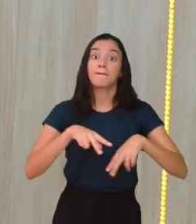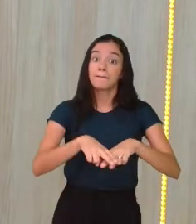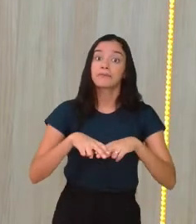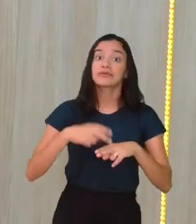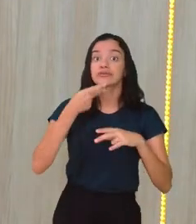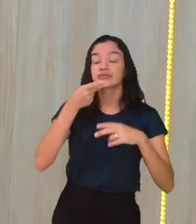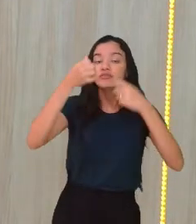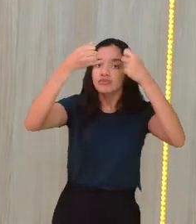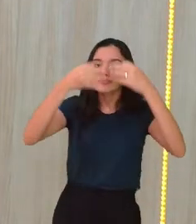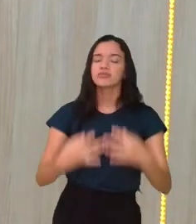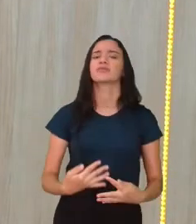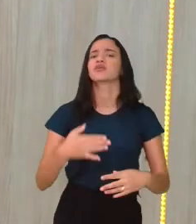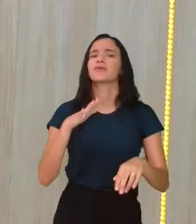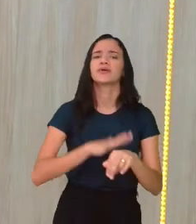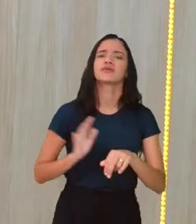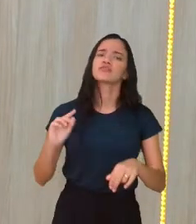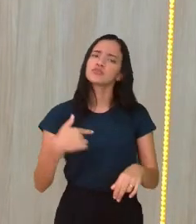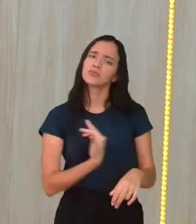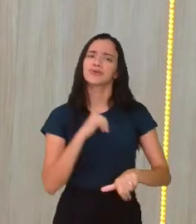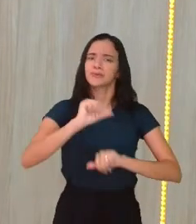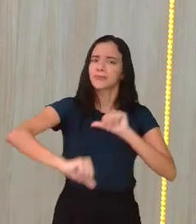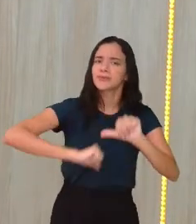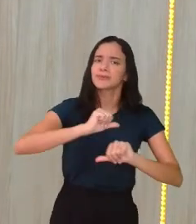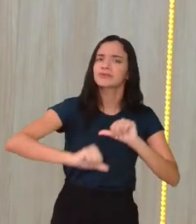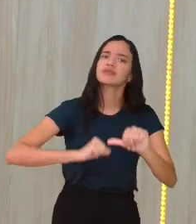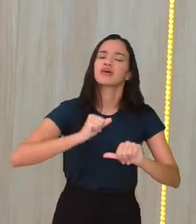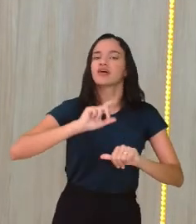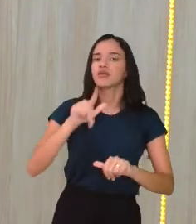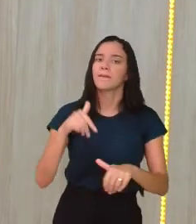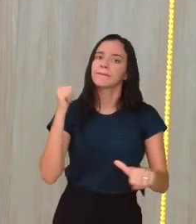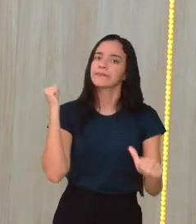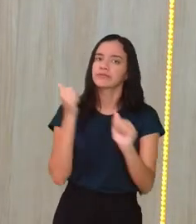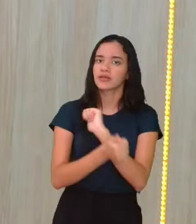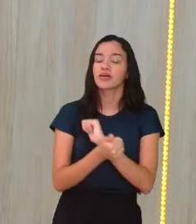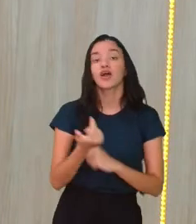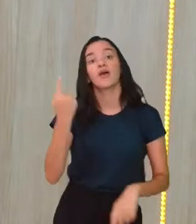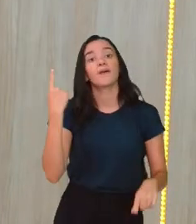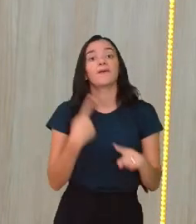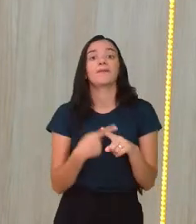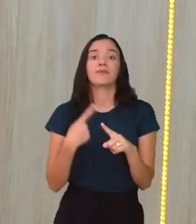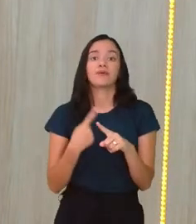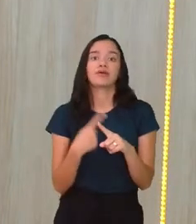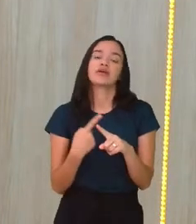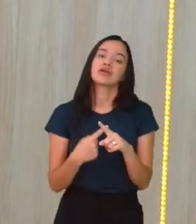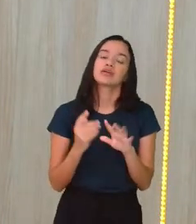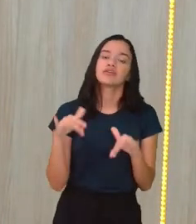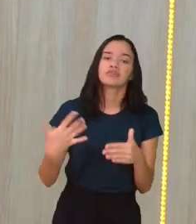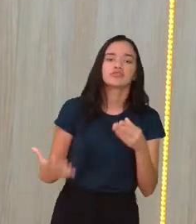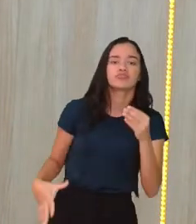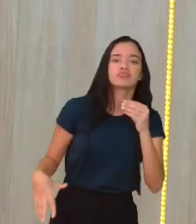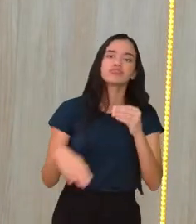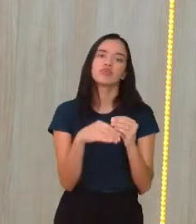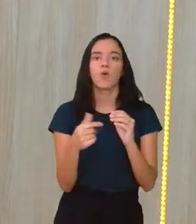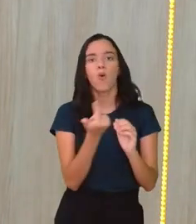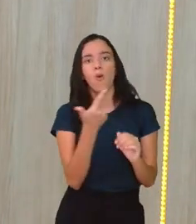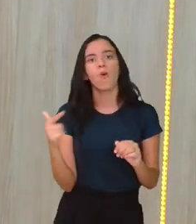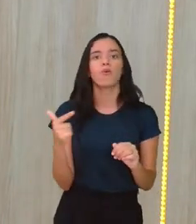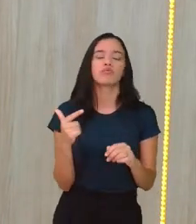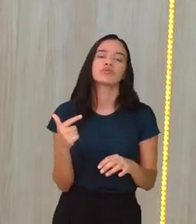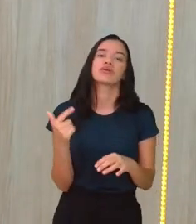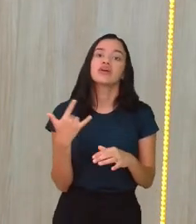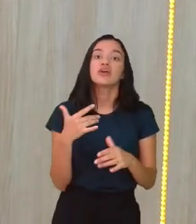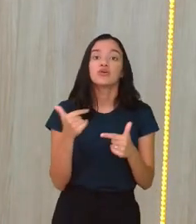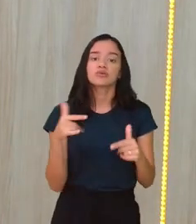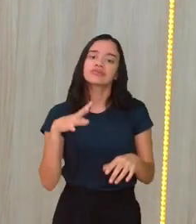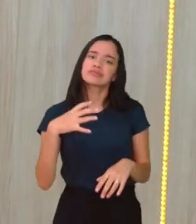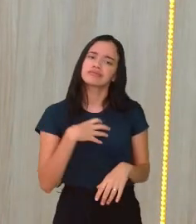falei que a qualquer momento a gente pode mudar, não pode ser mais esporte contemporâneo porque vão sendo agregadas outras modalidades e